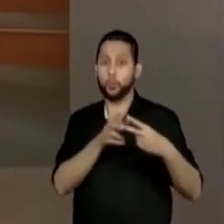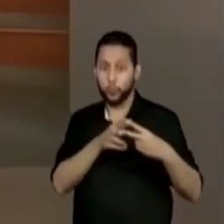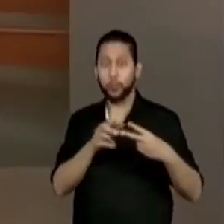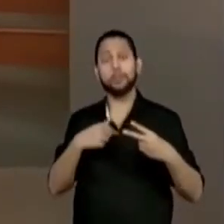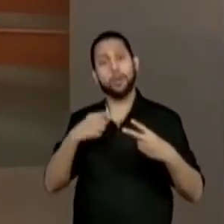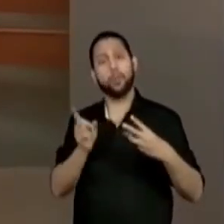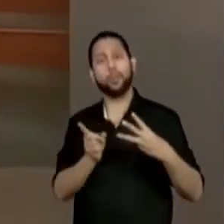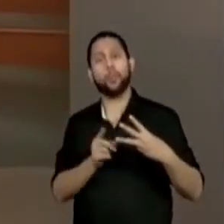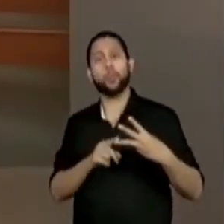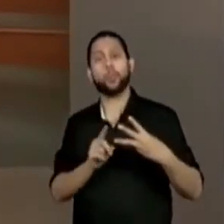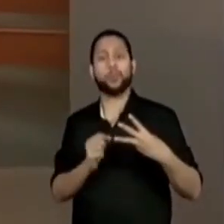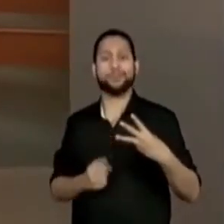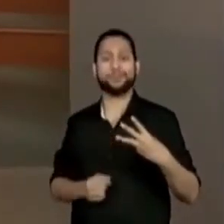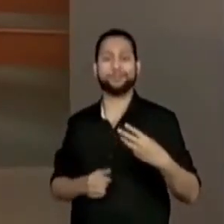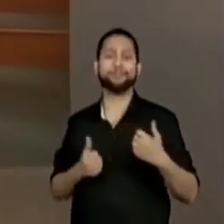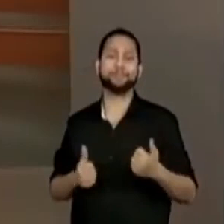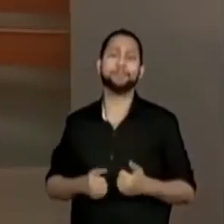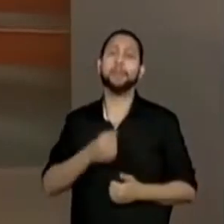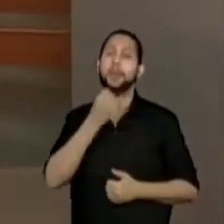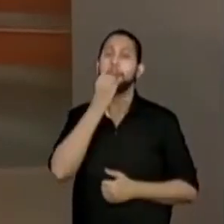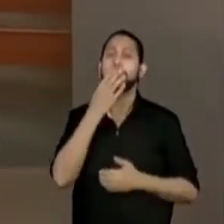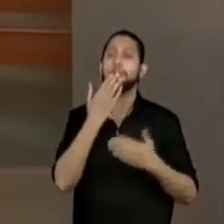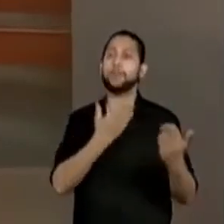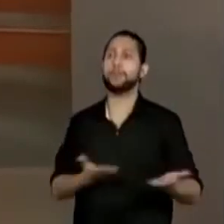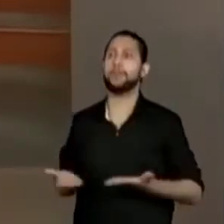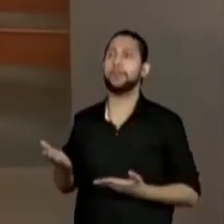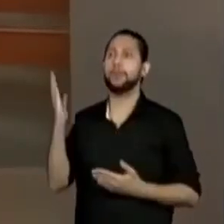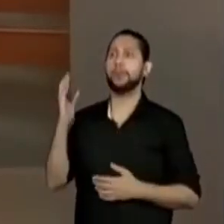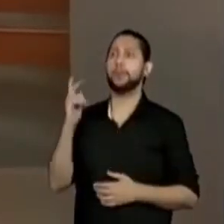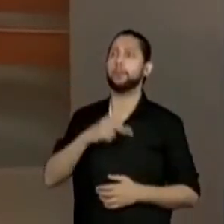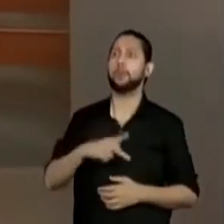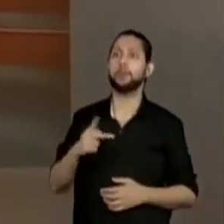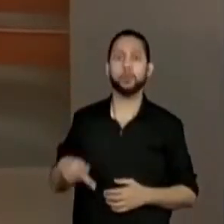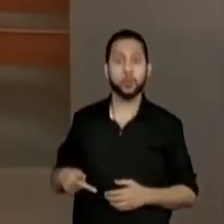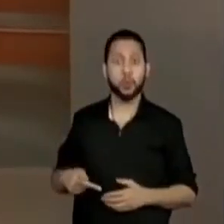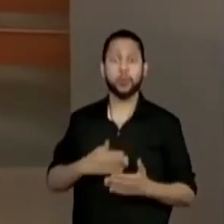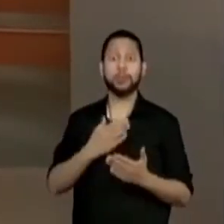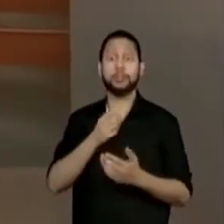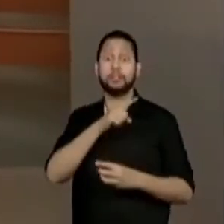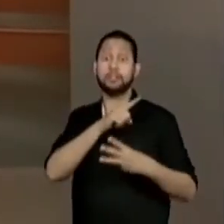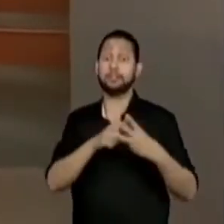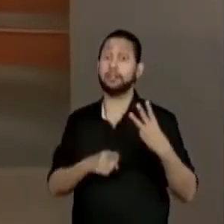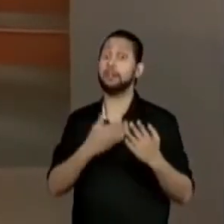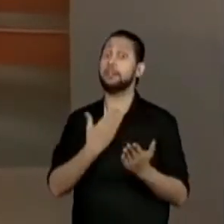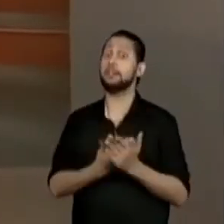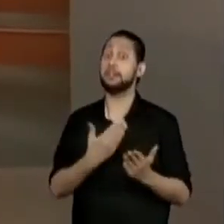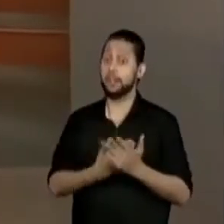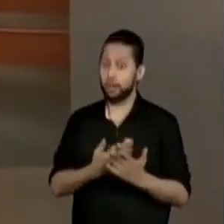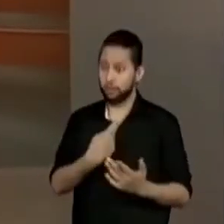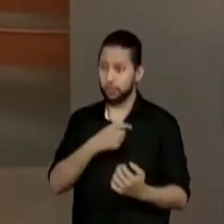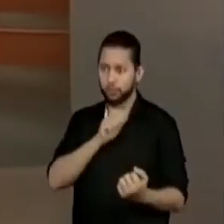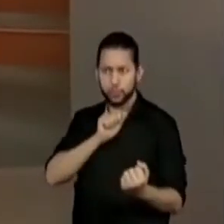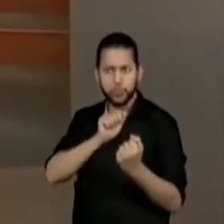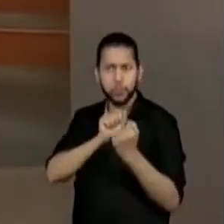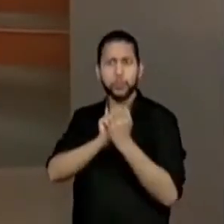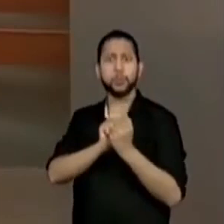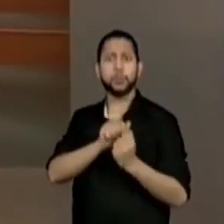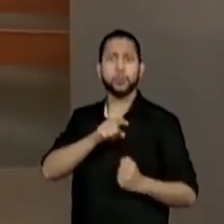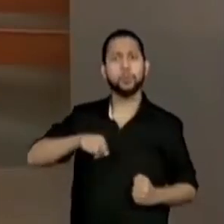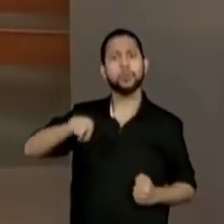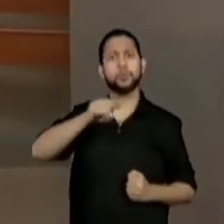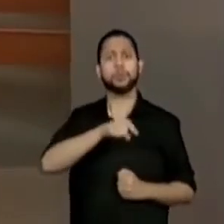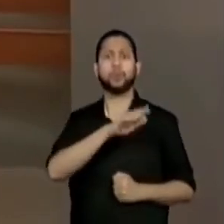Pessoal, quero dar as boas-vindas aos professores que aguentaram três aulas da professora Aline, a você,